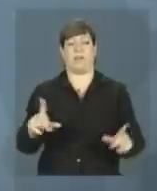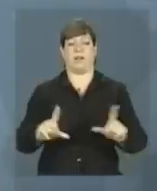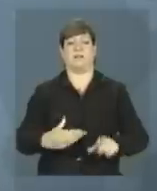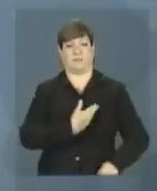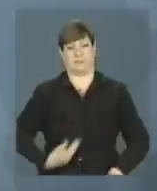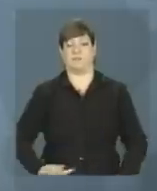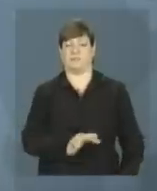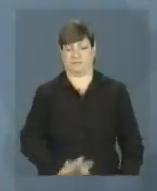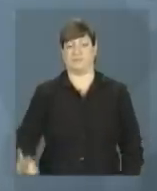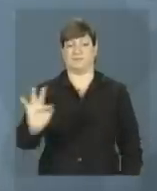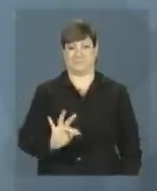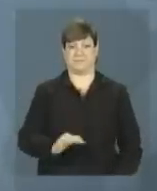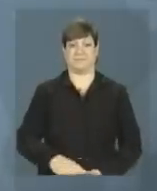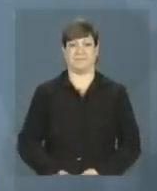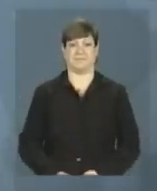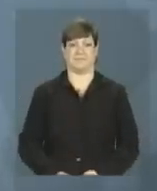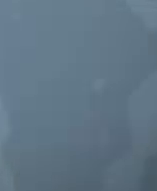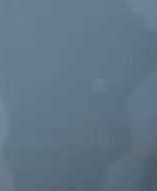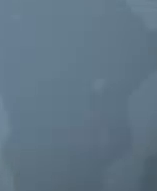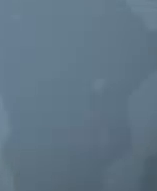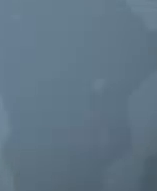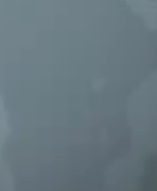gente, a NBR e TV do Governo Federal.